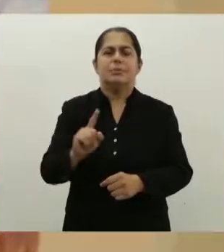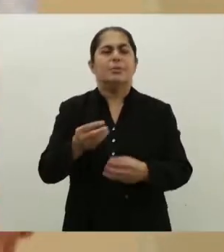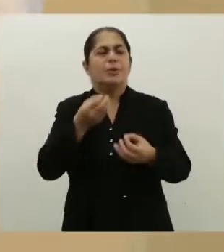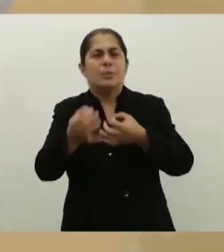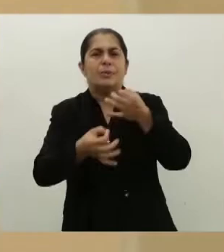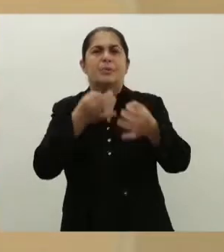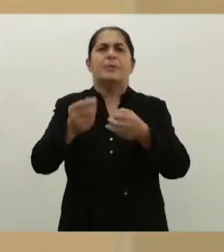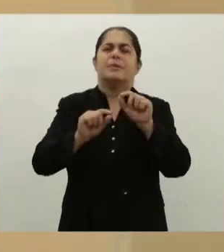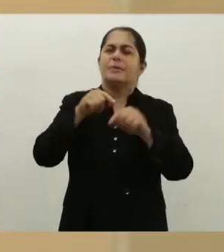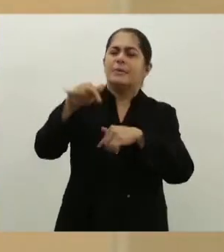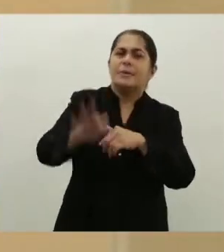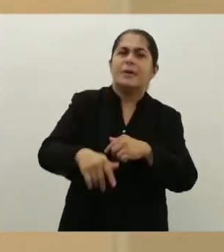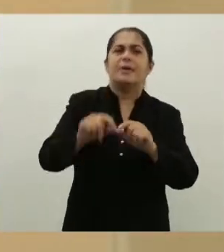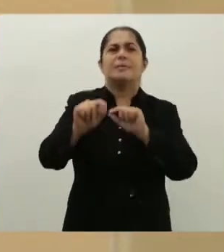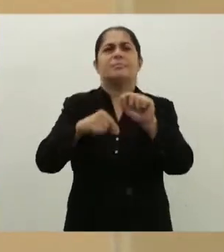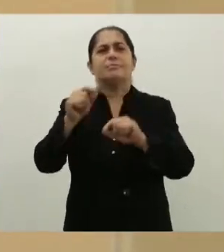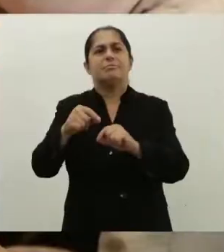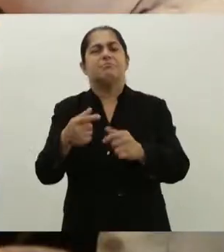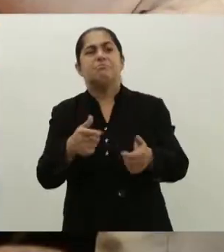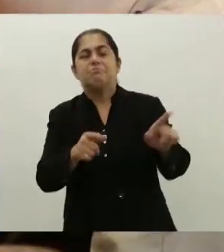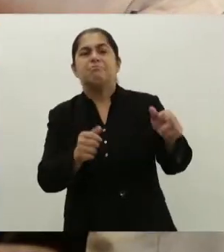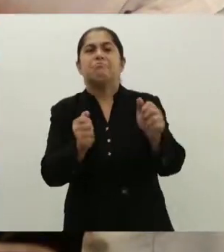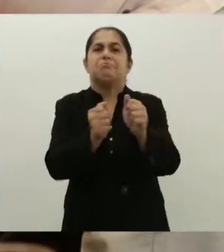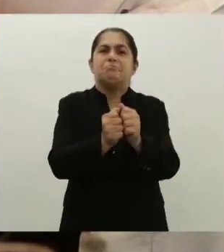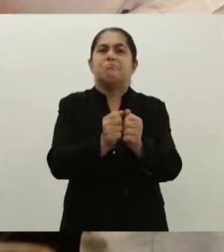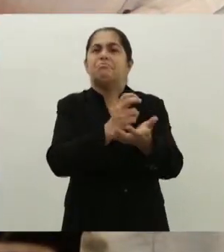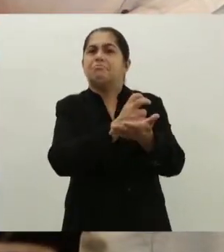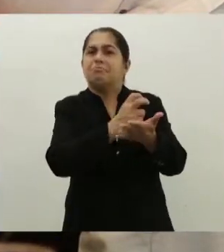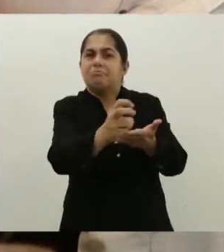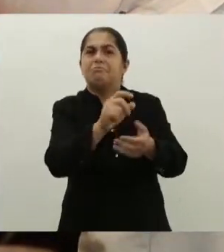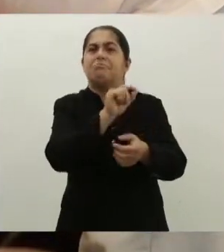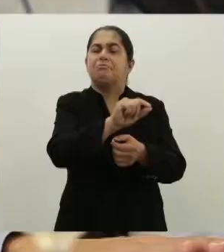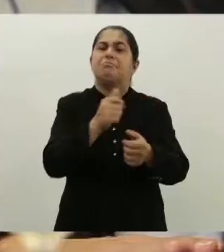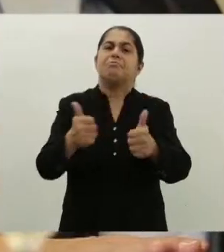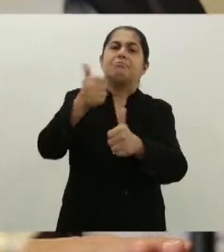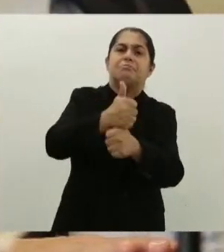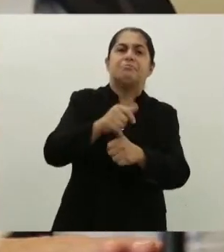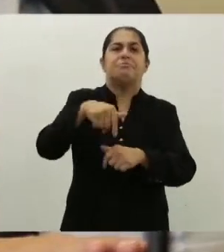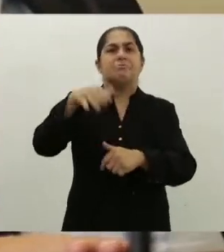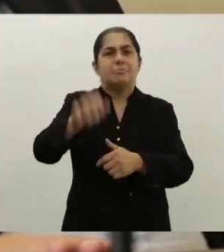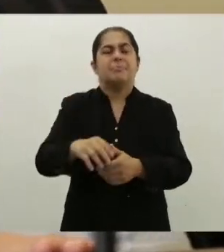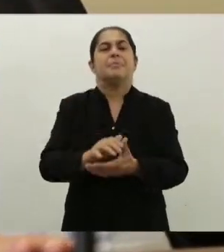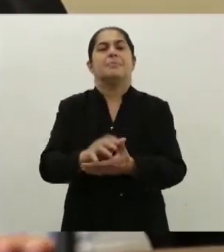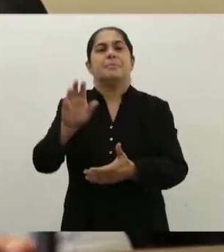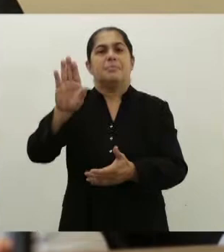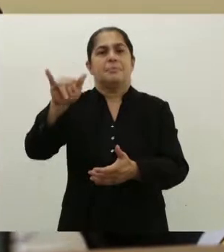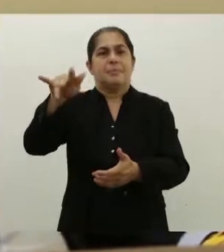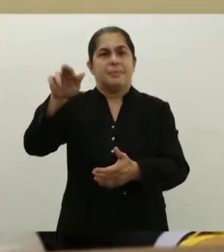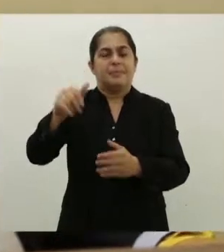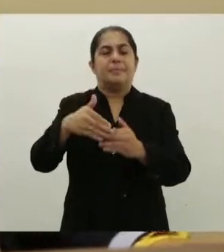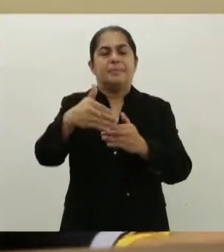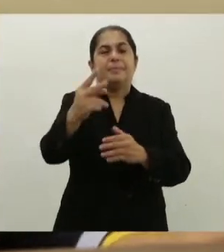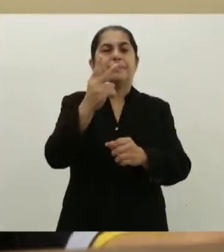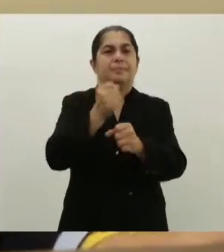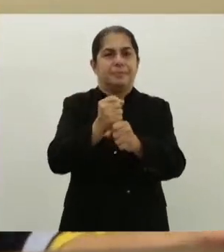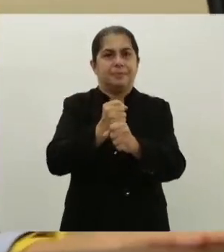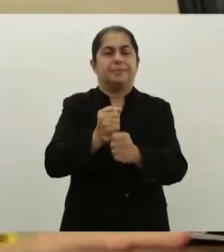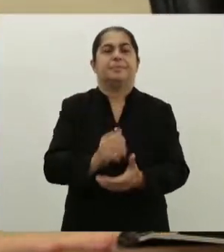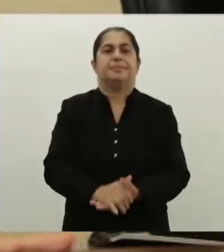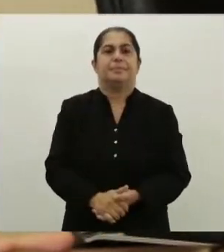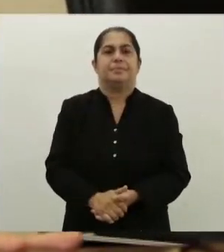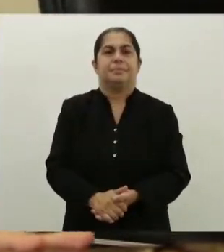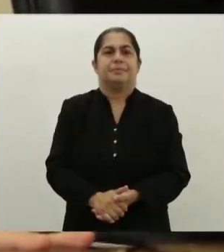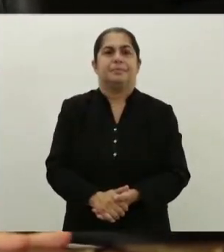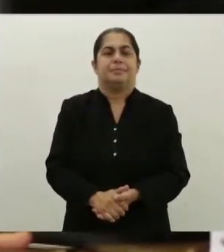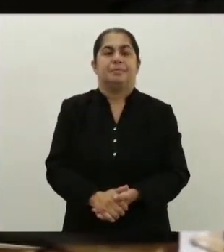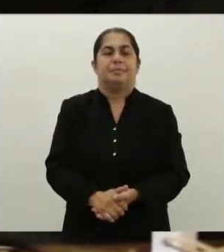e ajudando a decidir quem seria o sucessor do atual Procurador-Geral do Ministério Público do Estado, Bertrand Fora, para os próximos dois